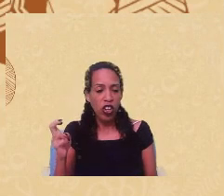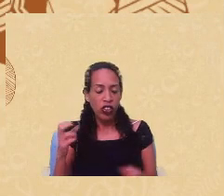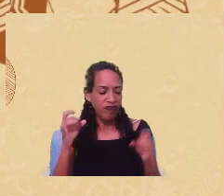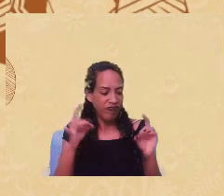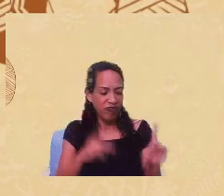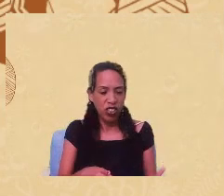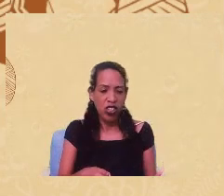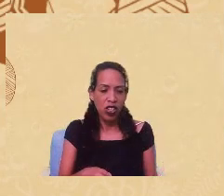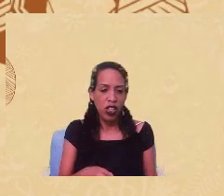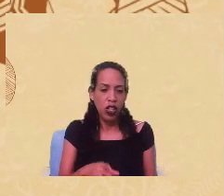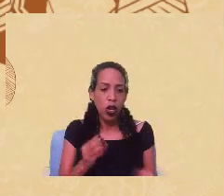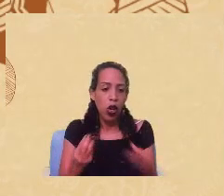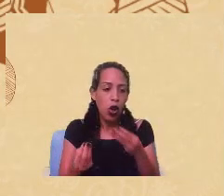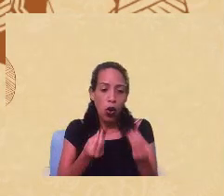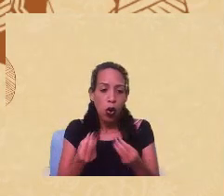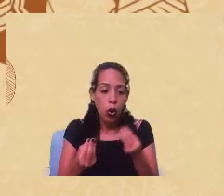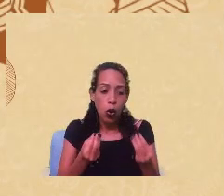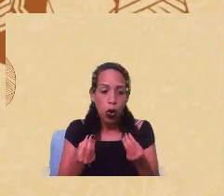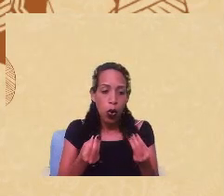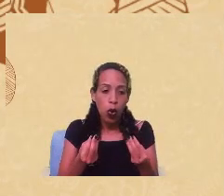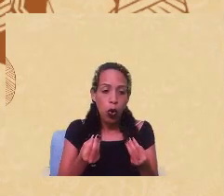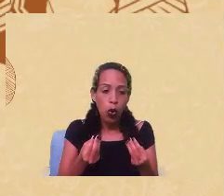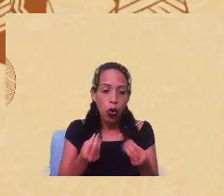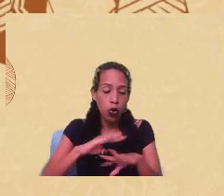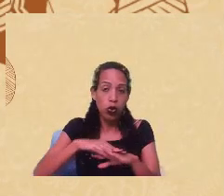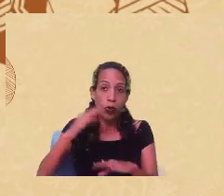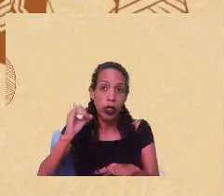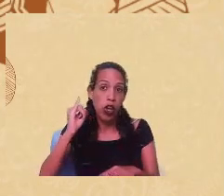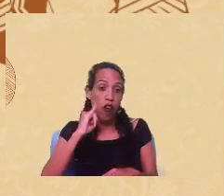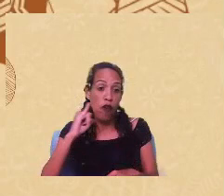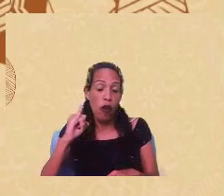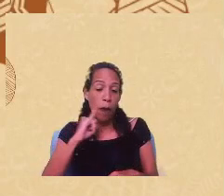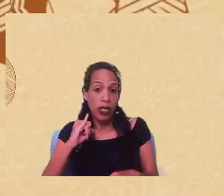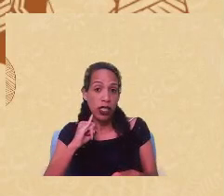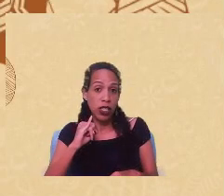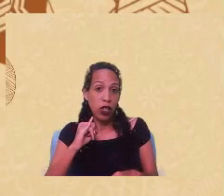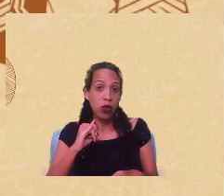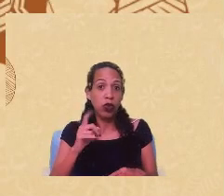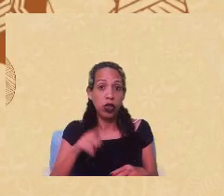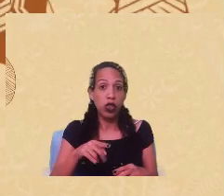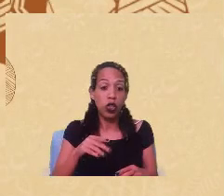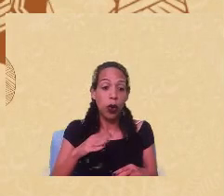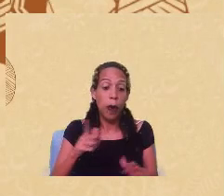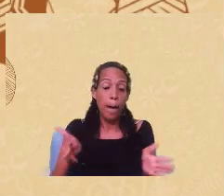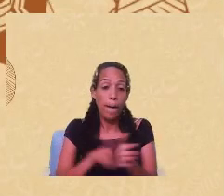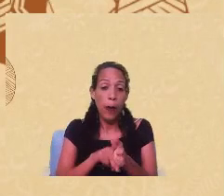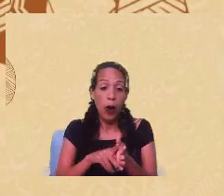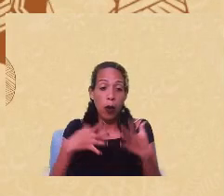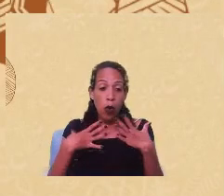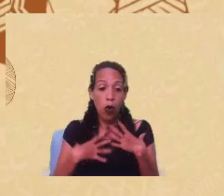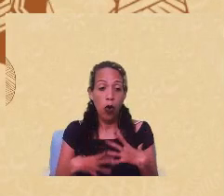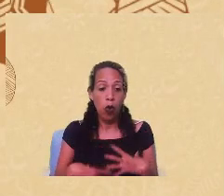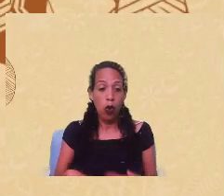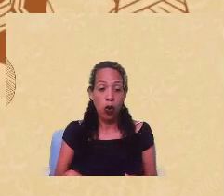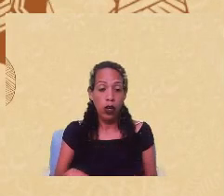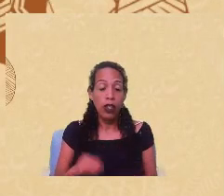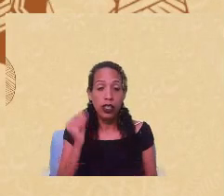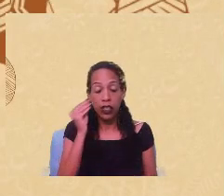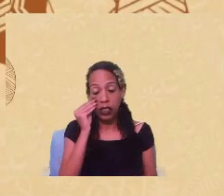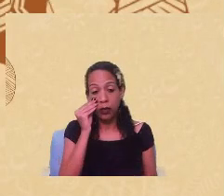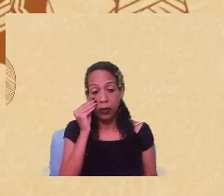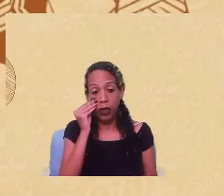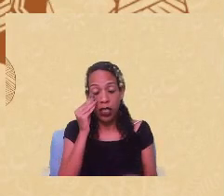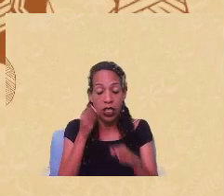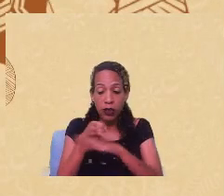omissão ou, no mínimo, de supressão de informações funcionais sobre o seu próprio corpo nas suas experiências de acesso à